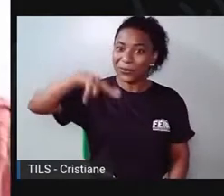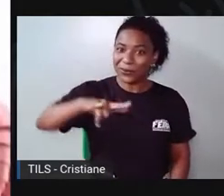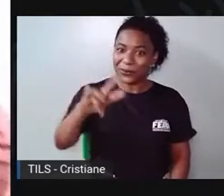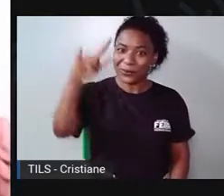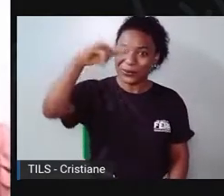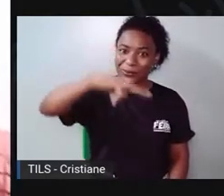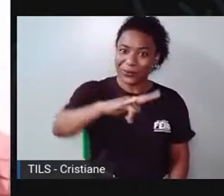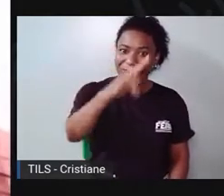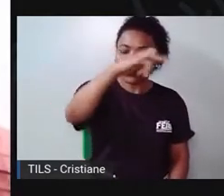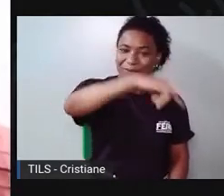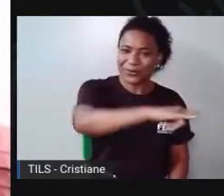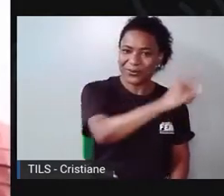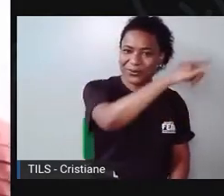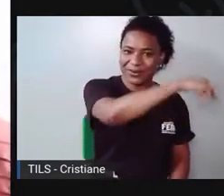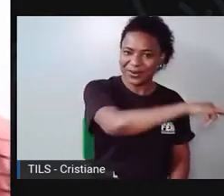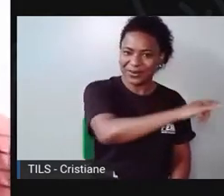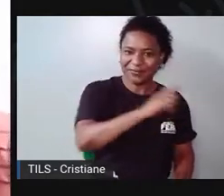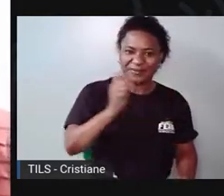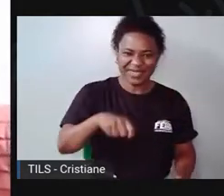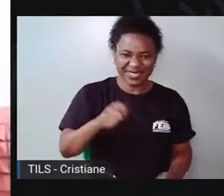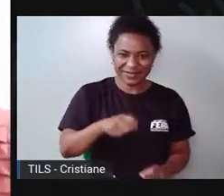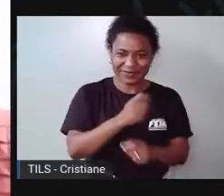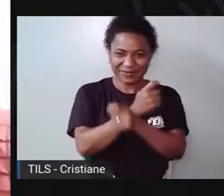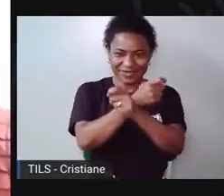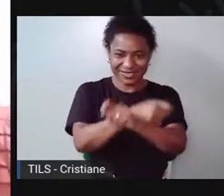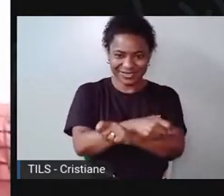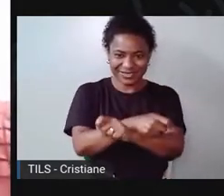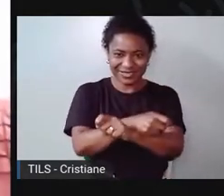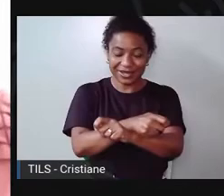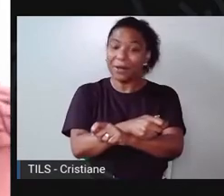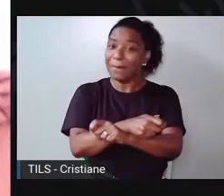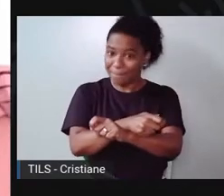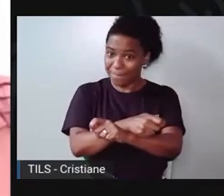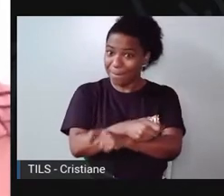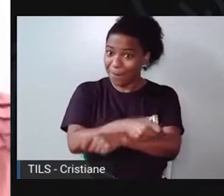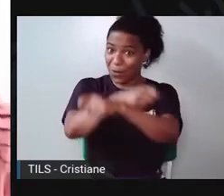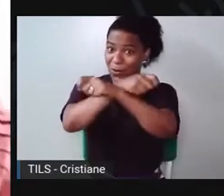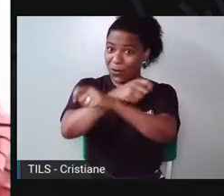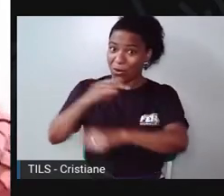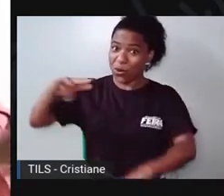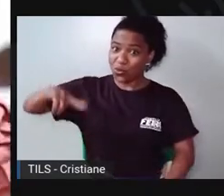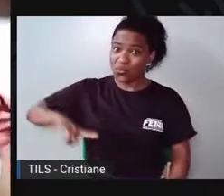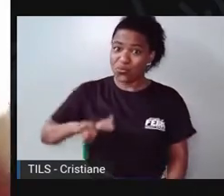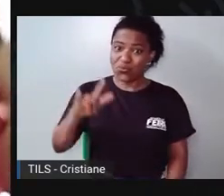Vamos subir com esse avião, sair do térreo, ir lá para os ares? Um, dois, três e...